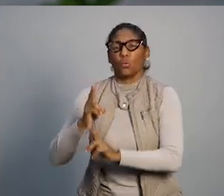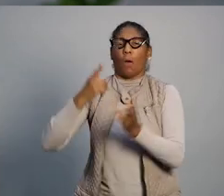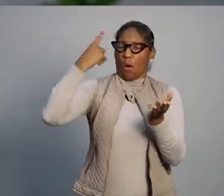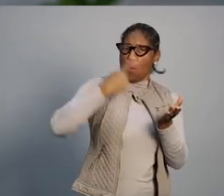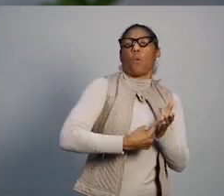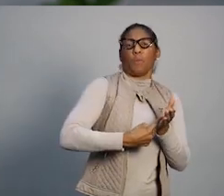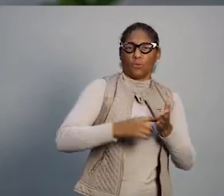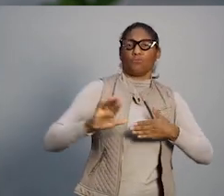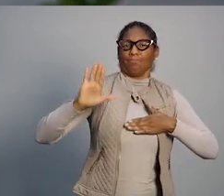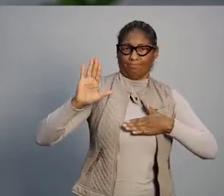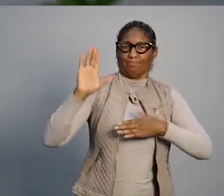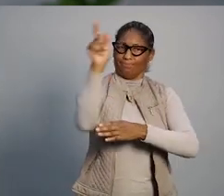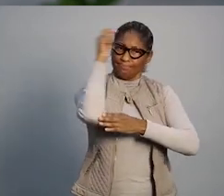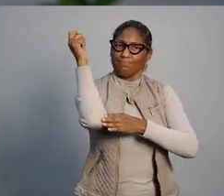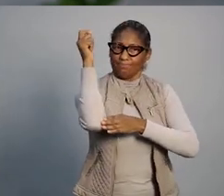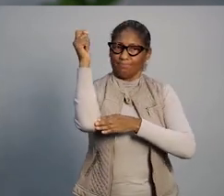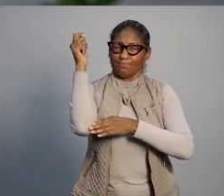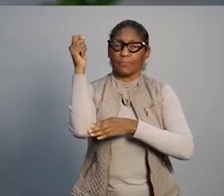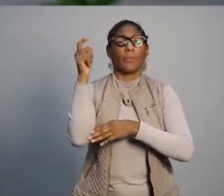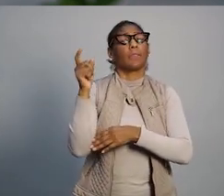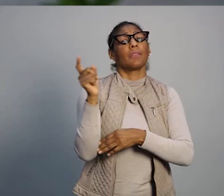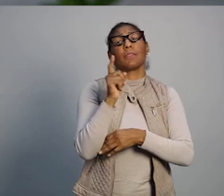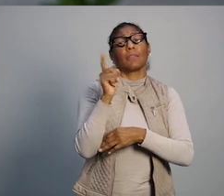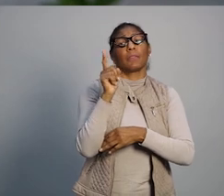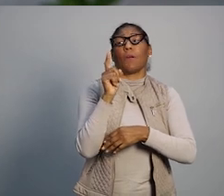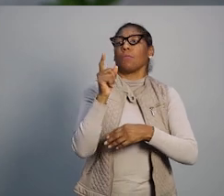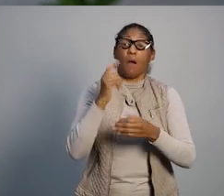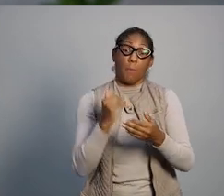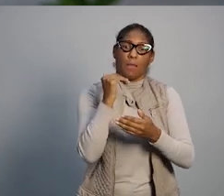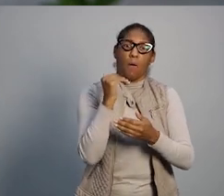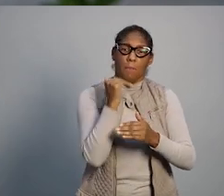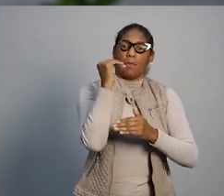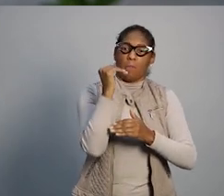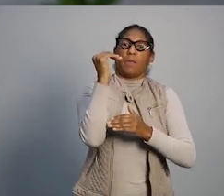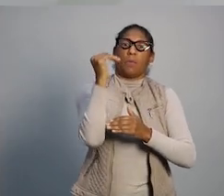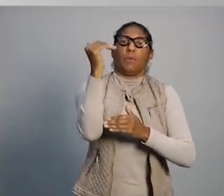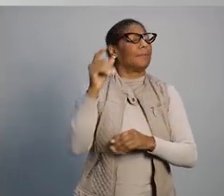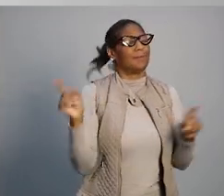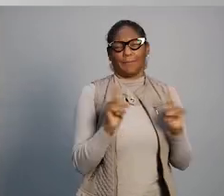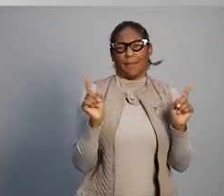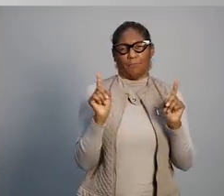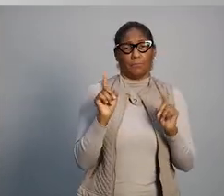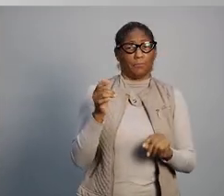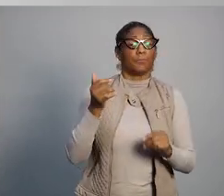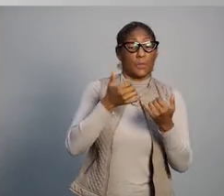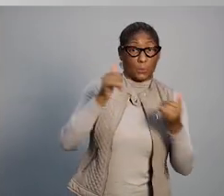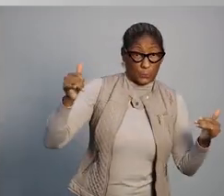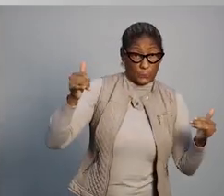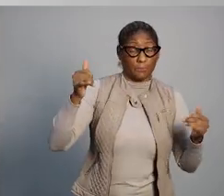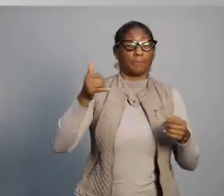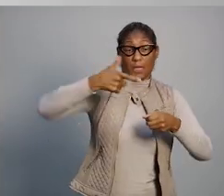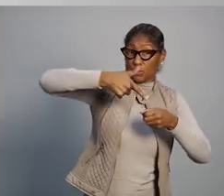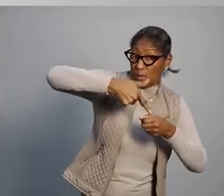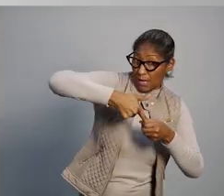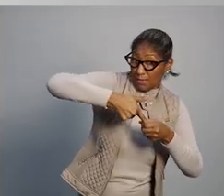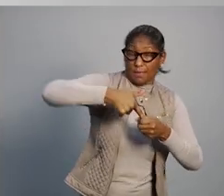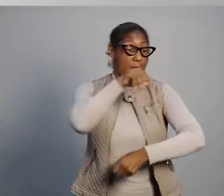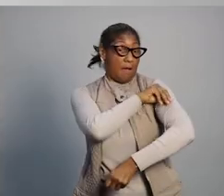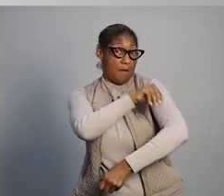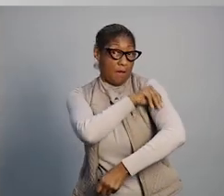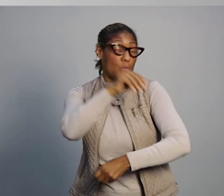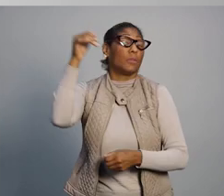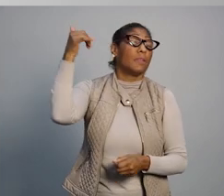para quem empreende. Com isso, a gente mantém o compromisso com a sociedade gaúcha de não renovar as alíquotas